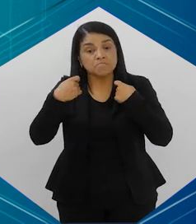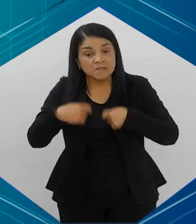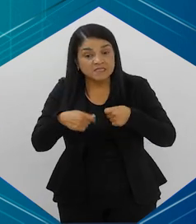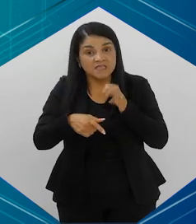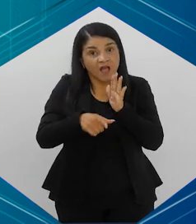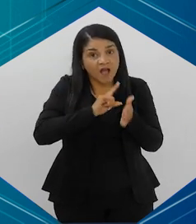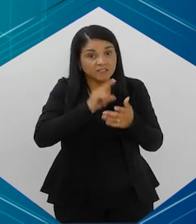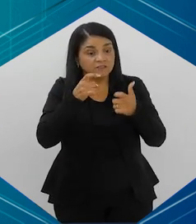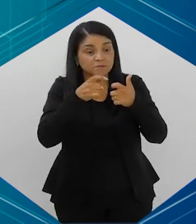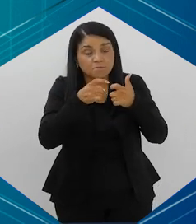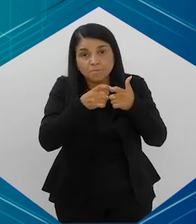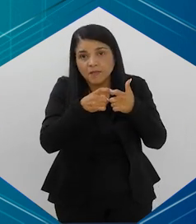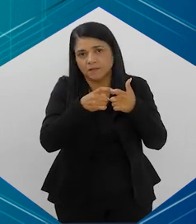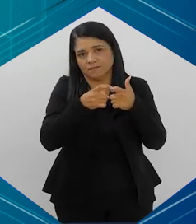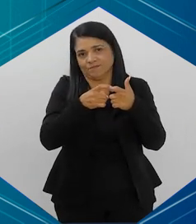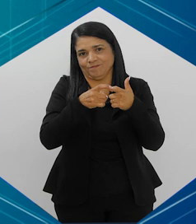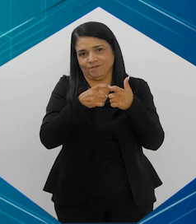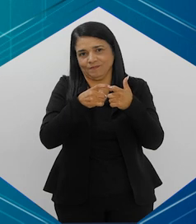médico.